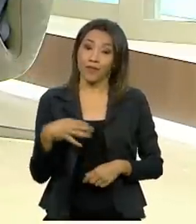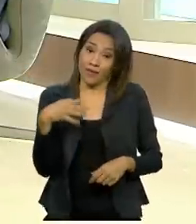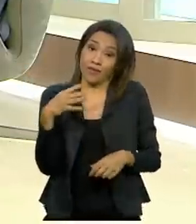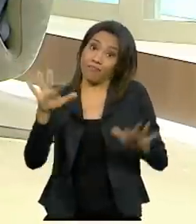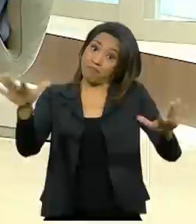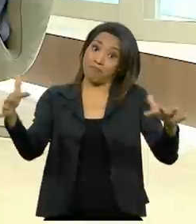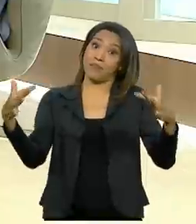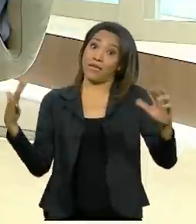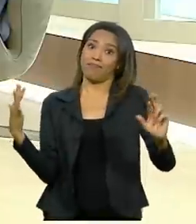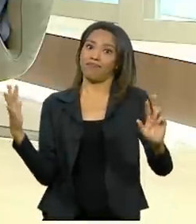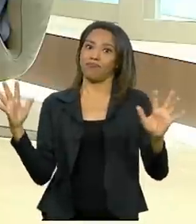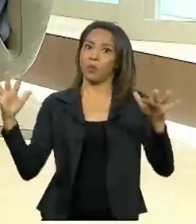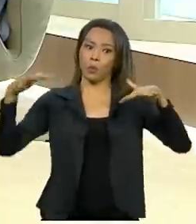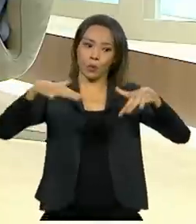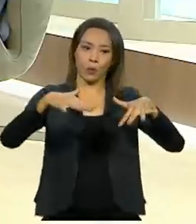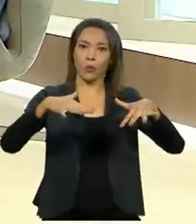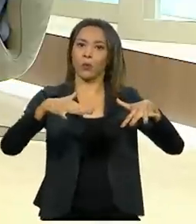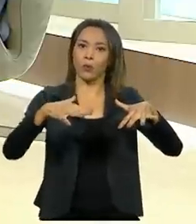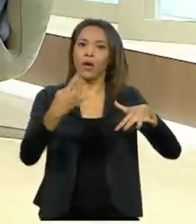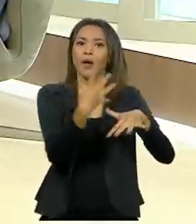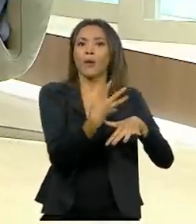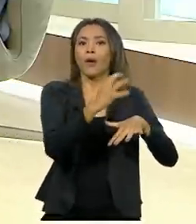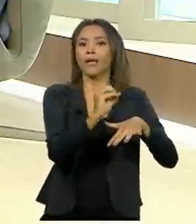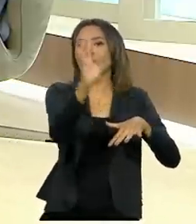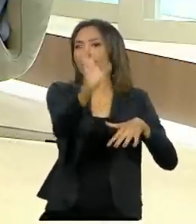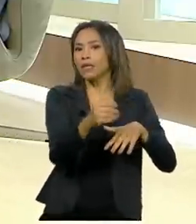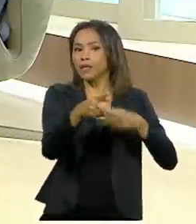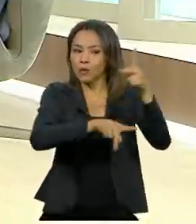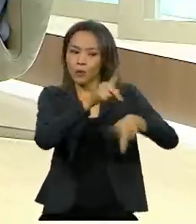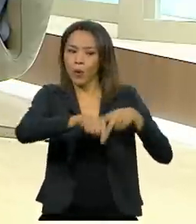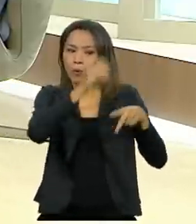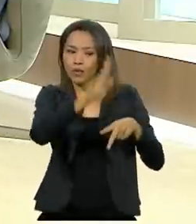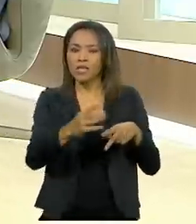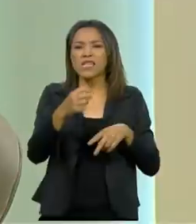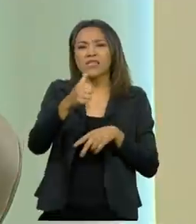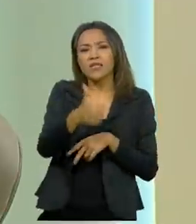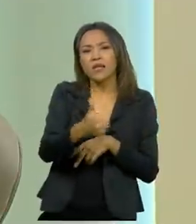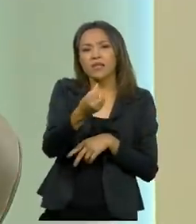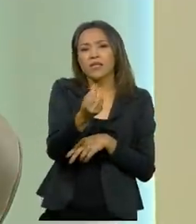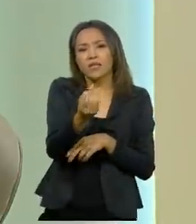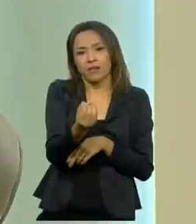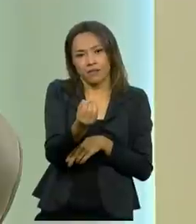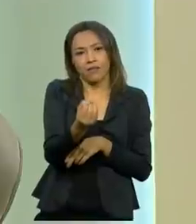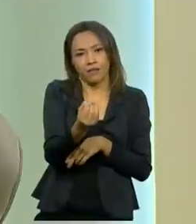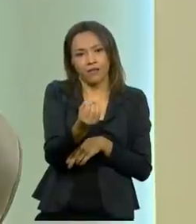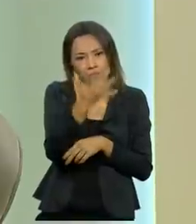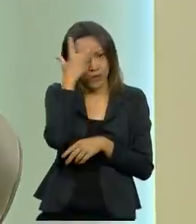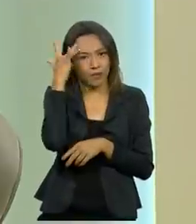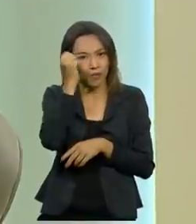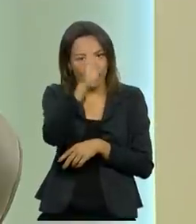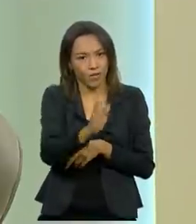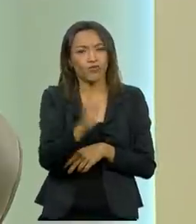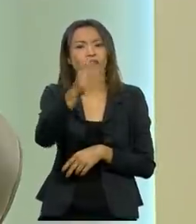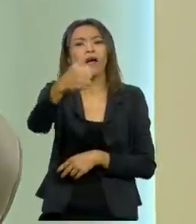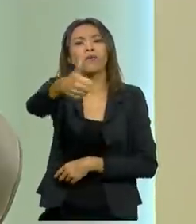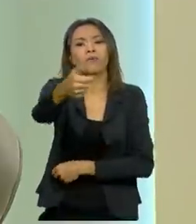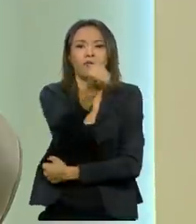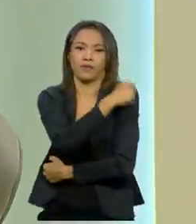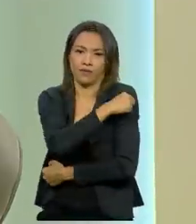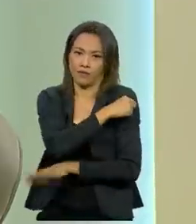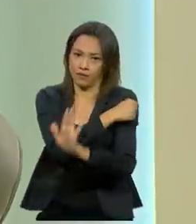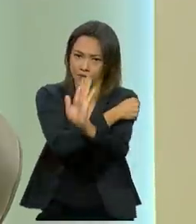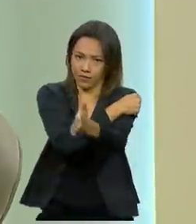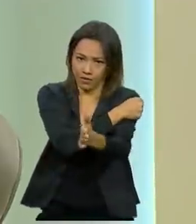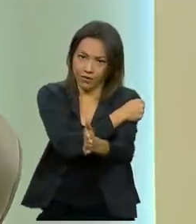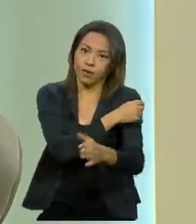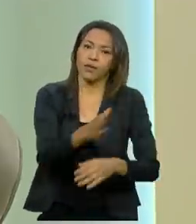reconhecida, né? 40% da população vacinável, 160 milhões de brasileiros, já receberam a primeira dose da vacina.